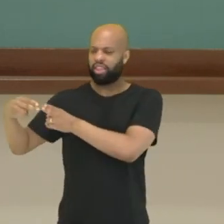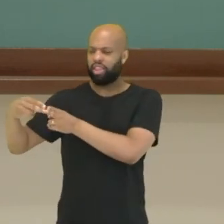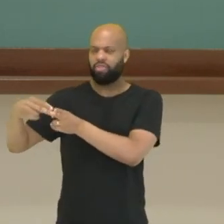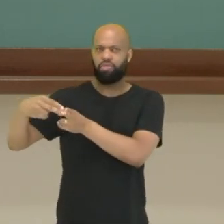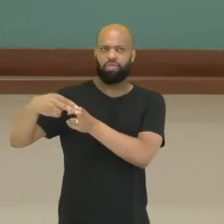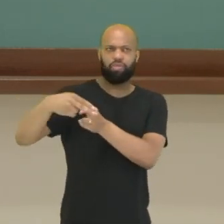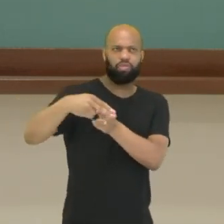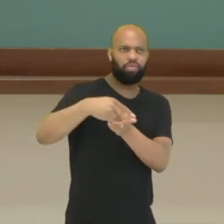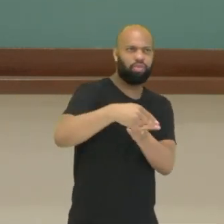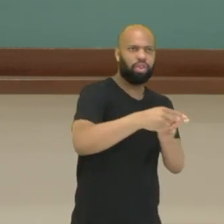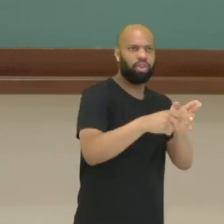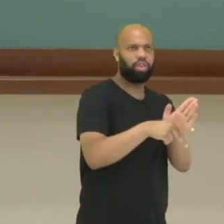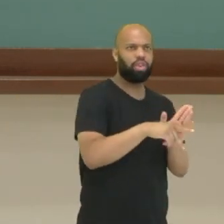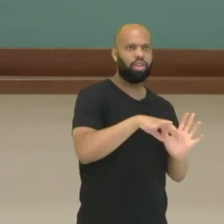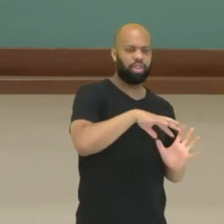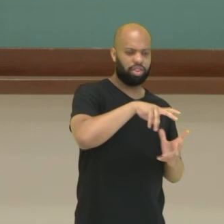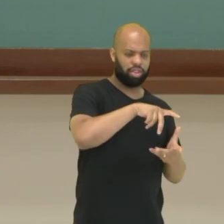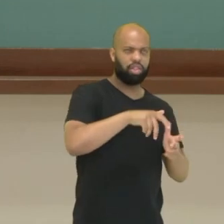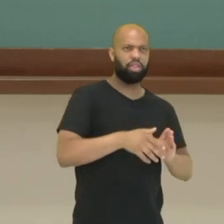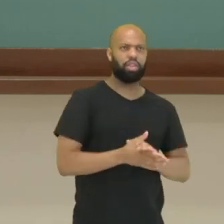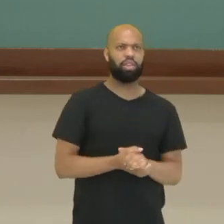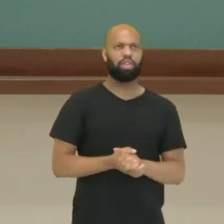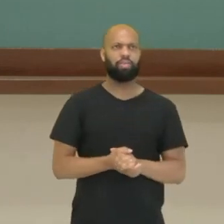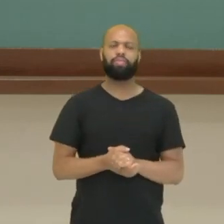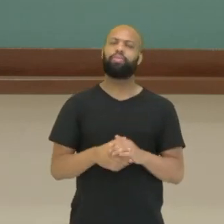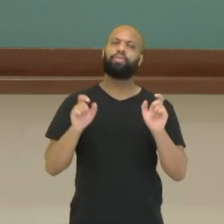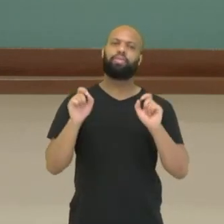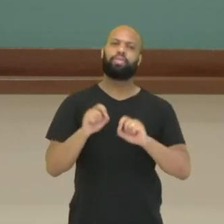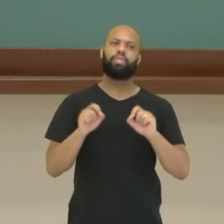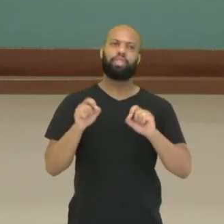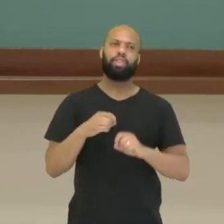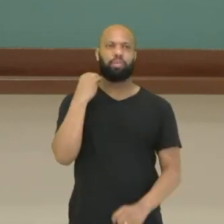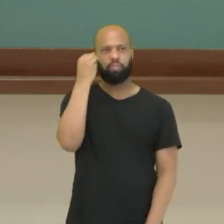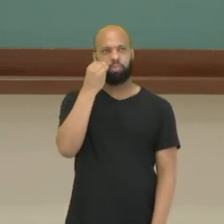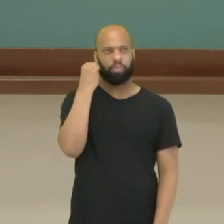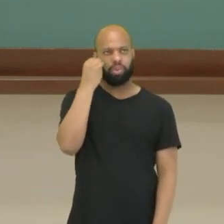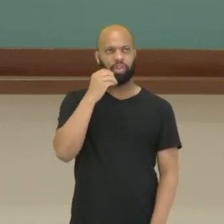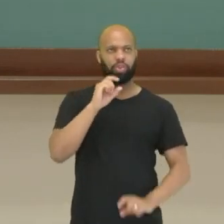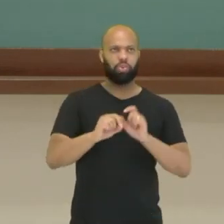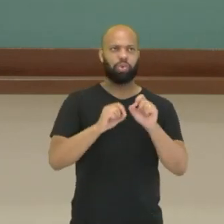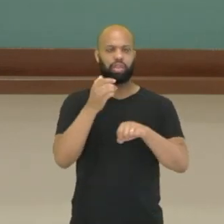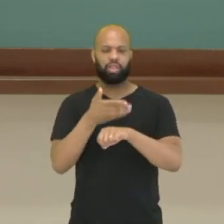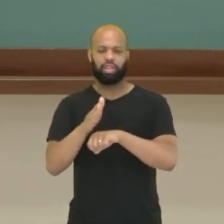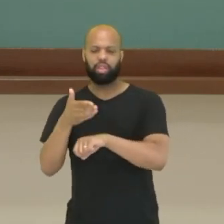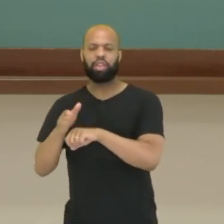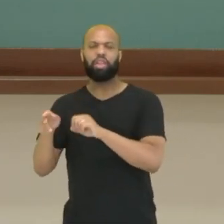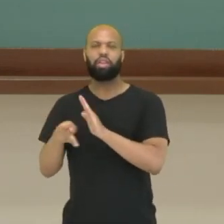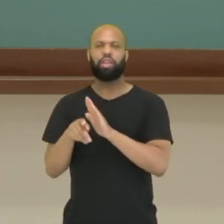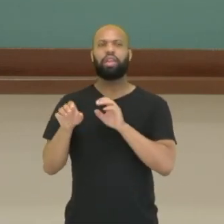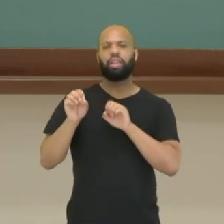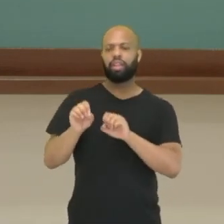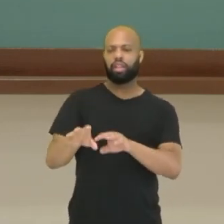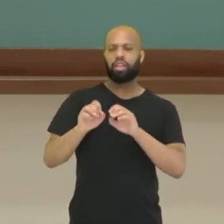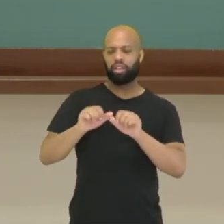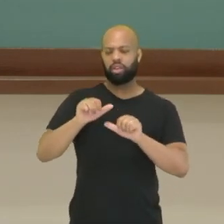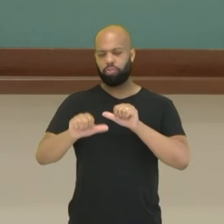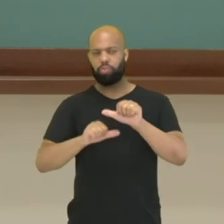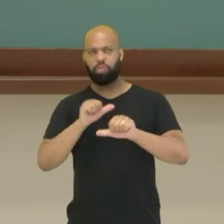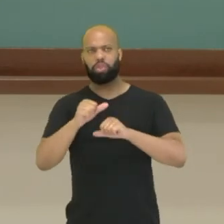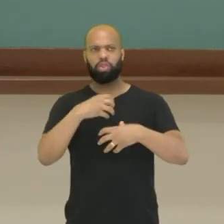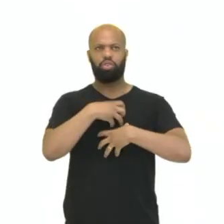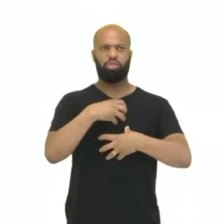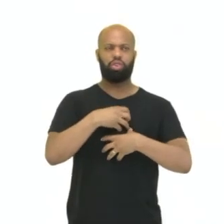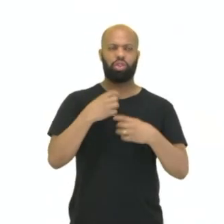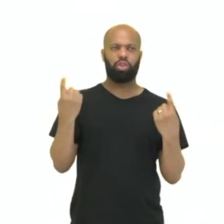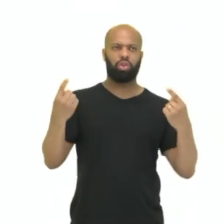na terra. Podemos vivenciar os jogos cooperativos com uma prática educativa, capaz de transformar nossos condicionamentos